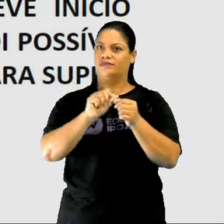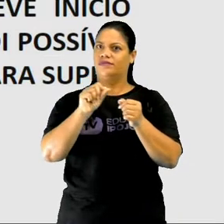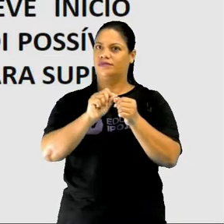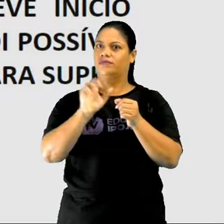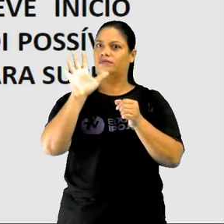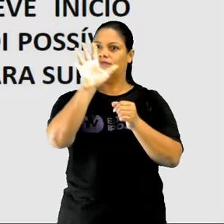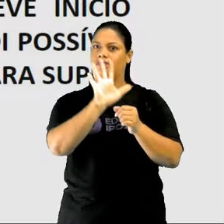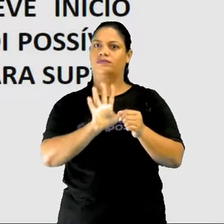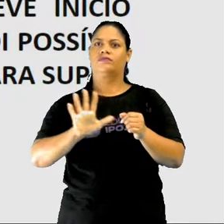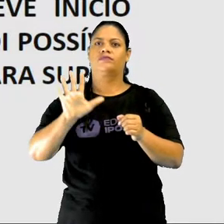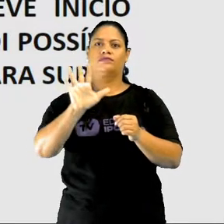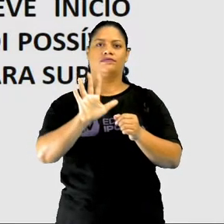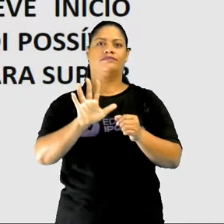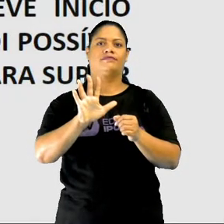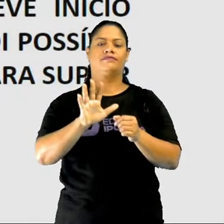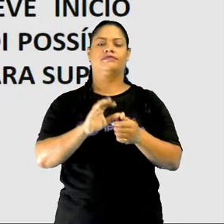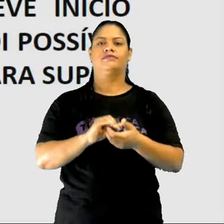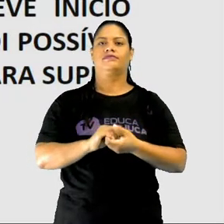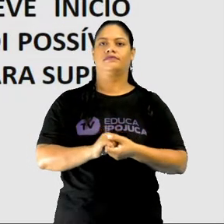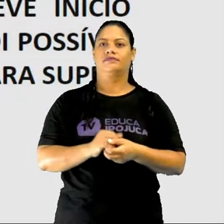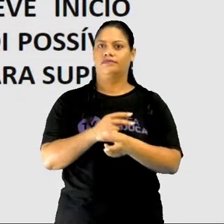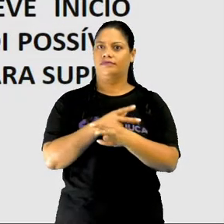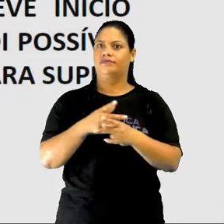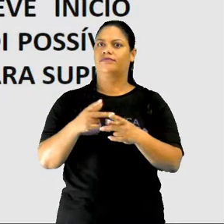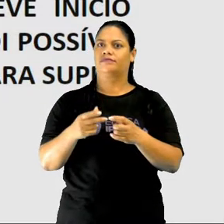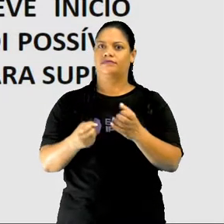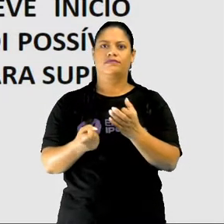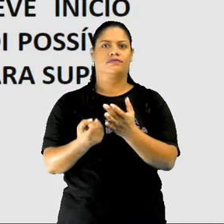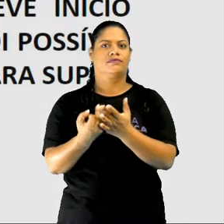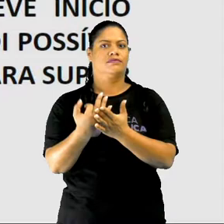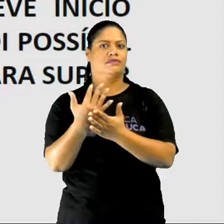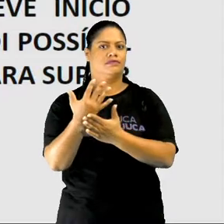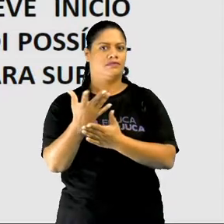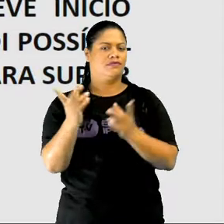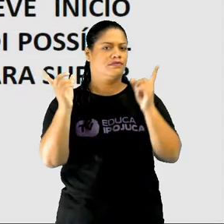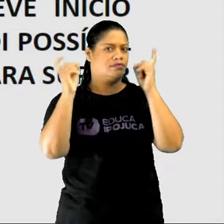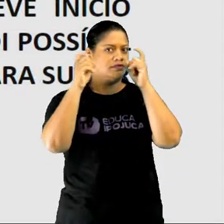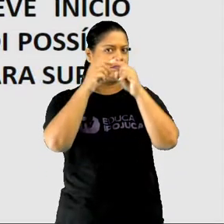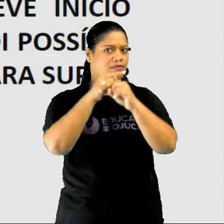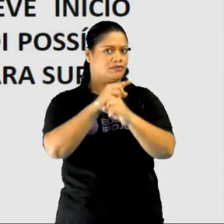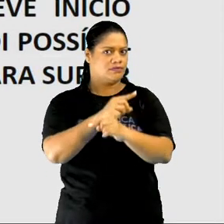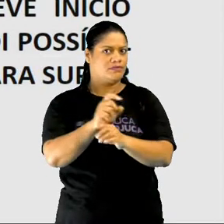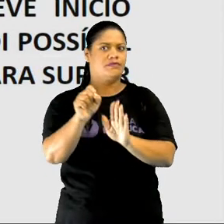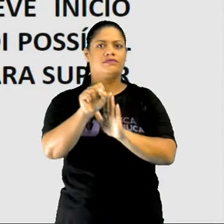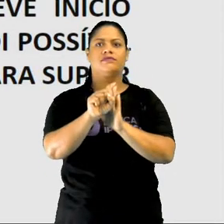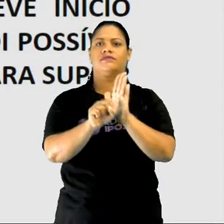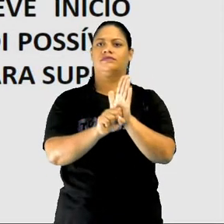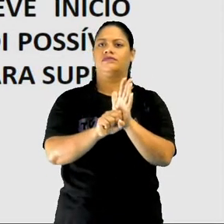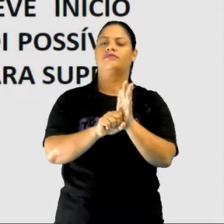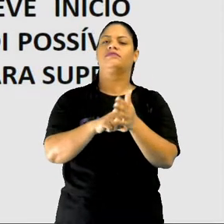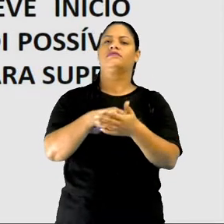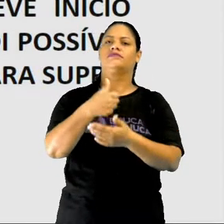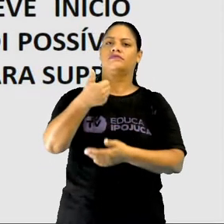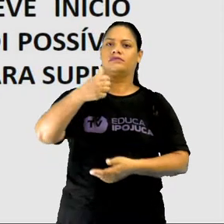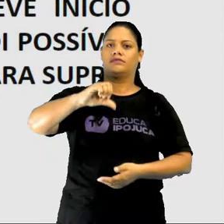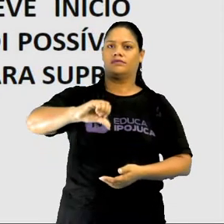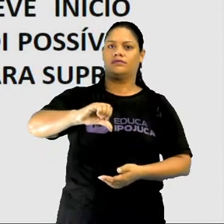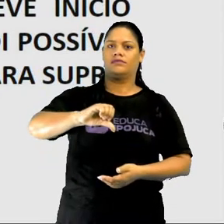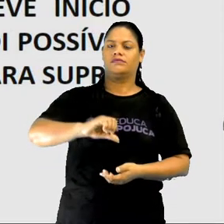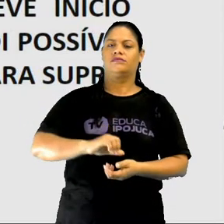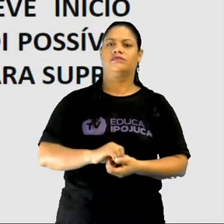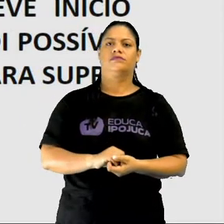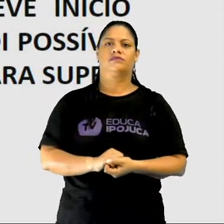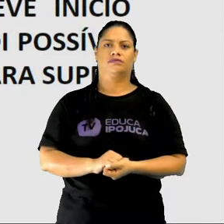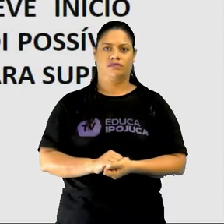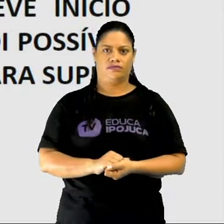Aí já é o caminho contrário. Algo que ocorria raramente no século XIX. O